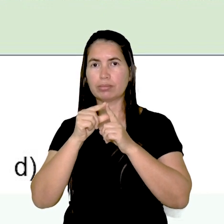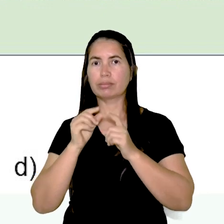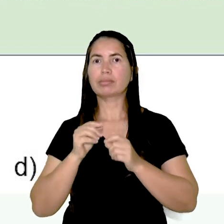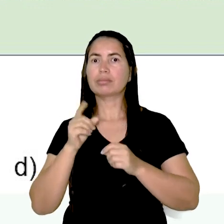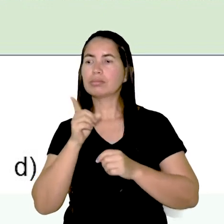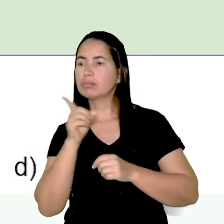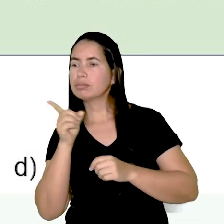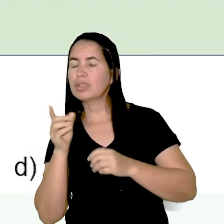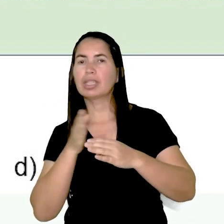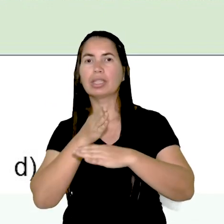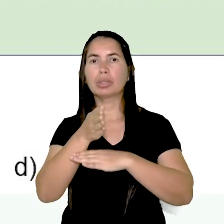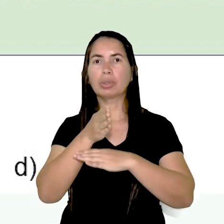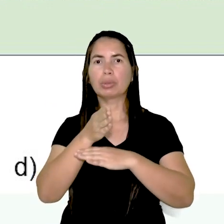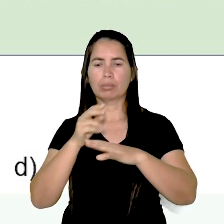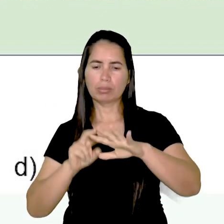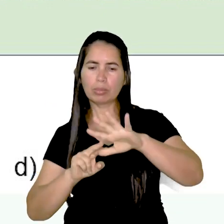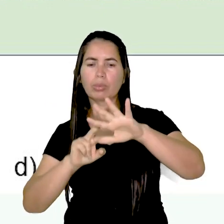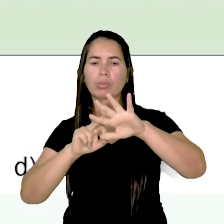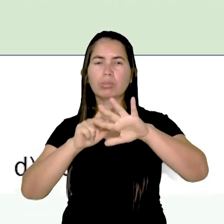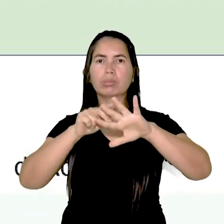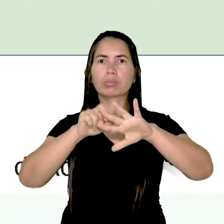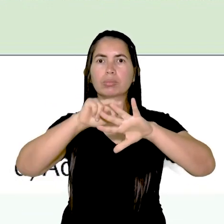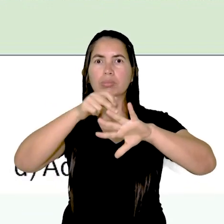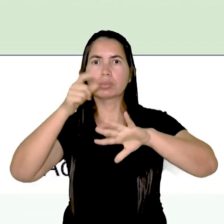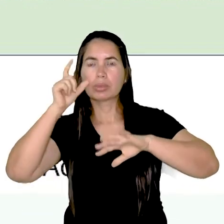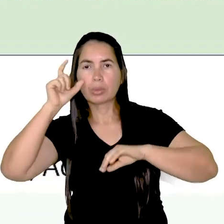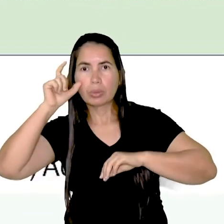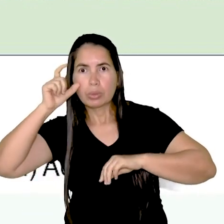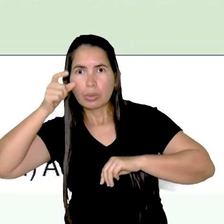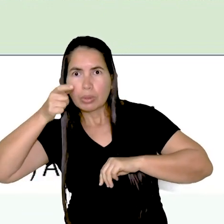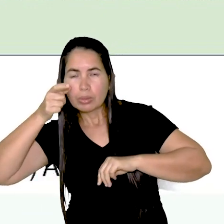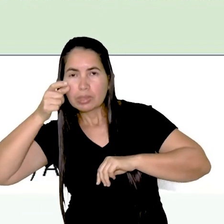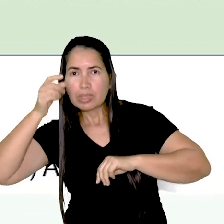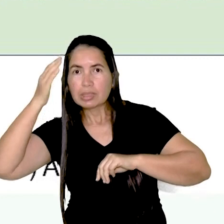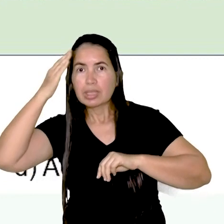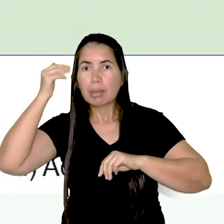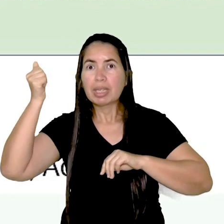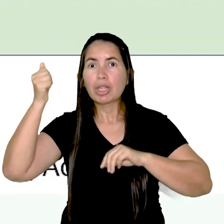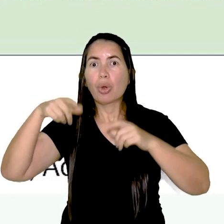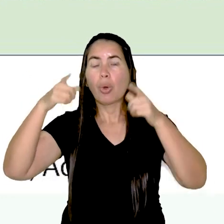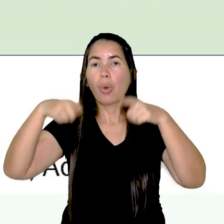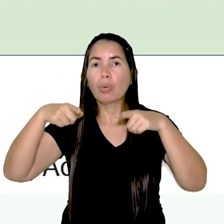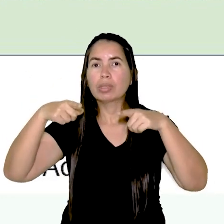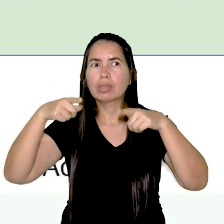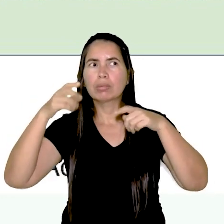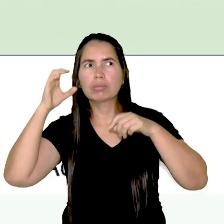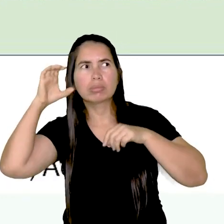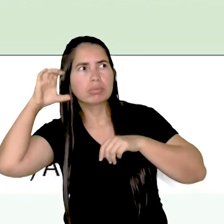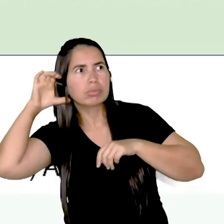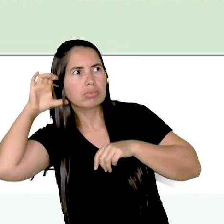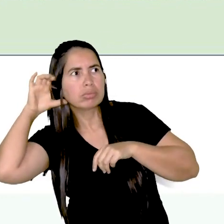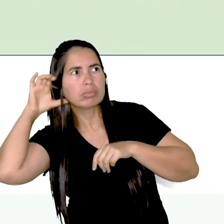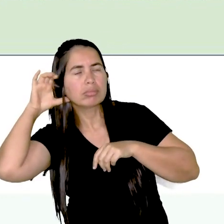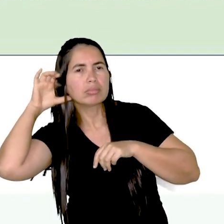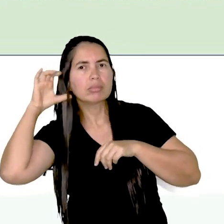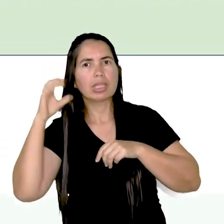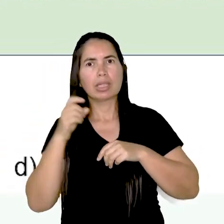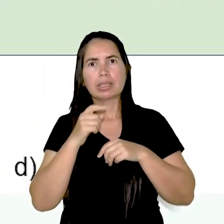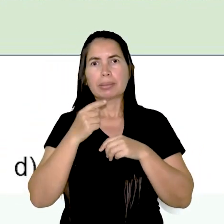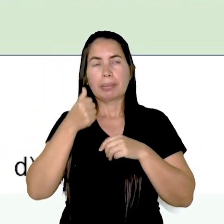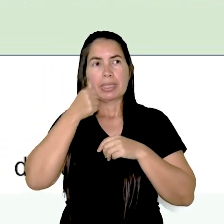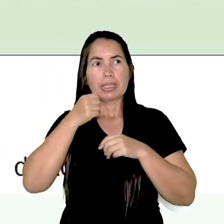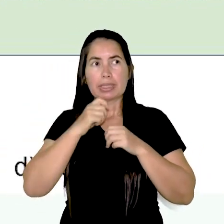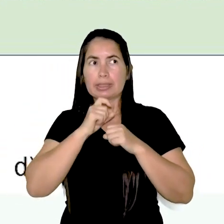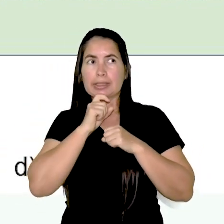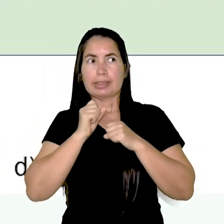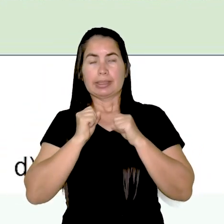Ela entrou, subiu as escadas, curiosa para saber de onde vinha aquele gemelo. Camila ficou gelada.